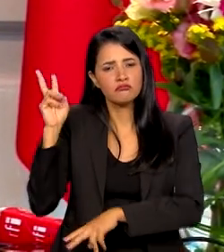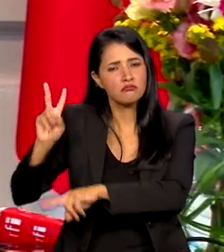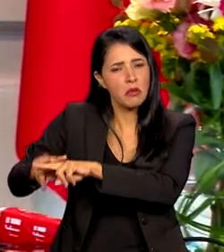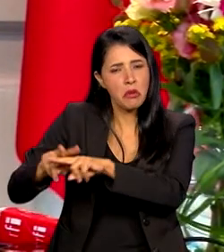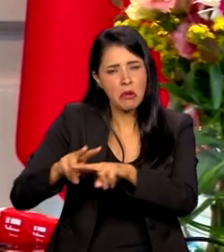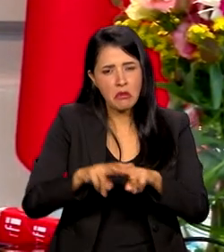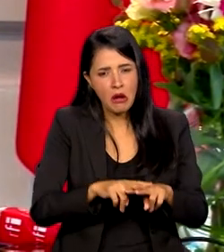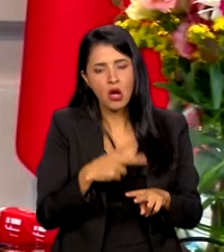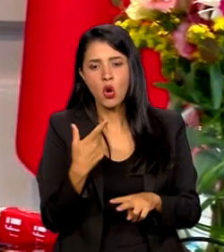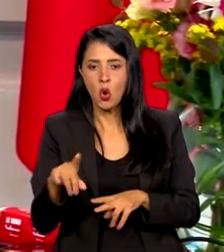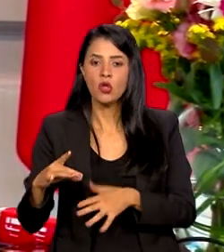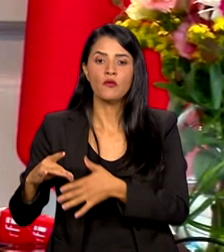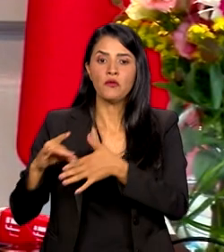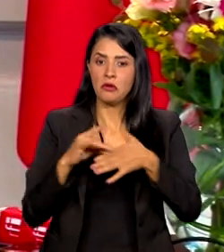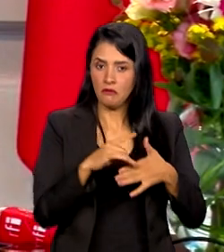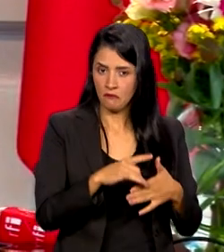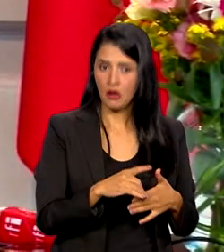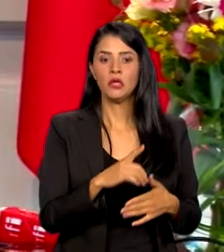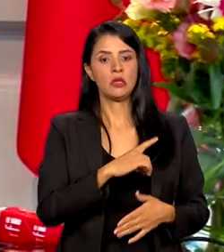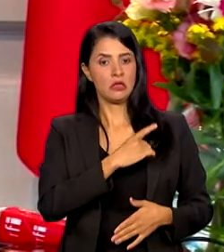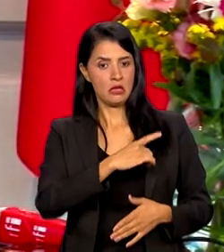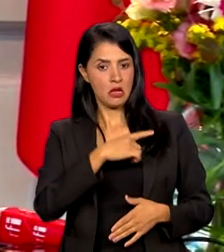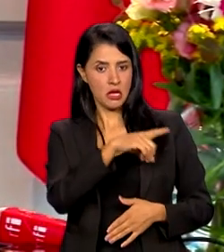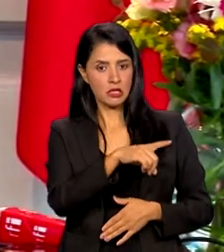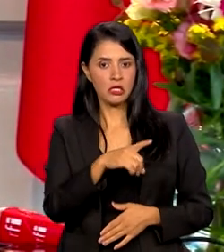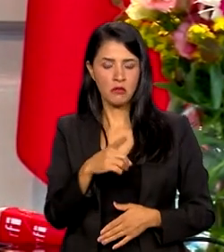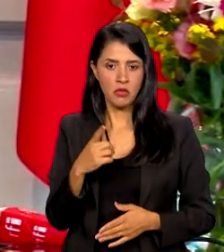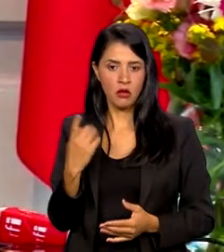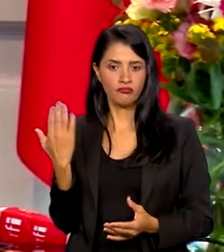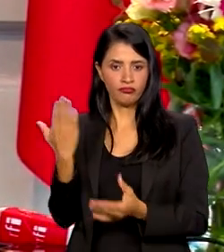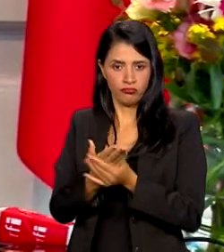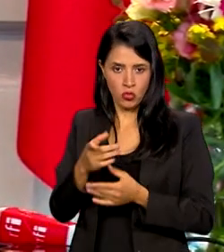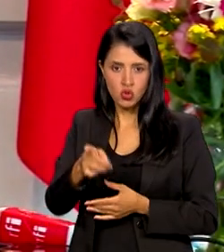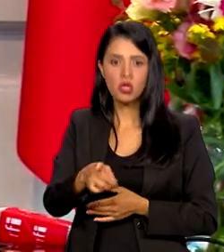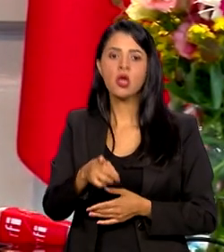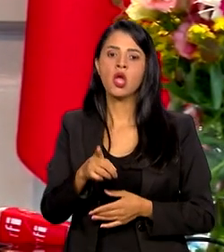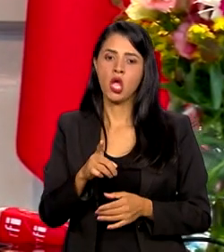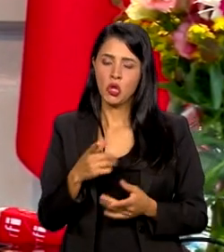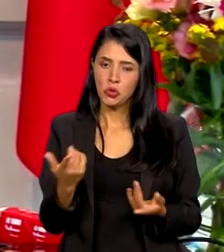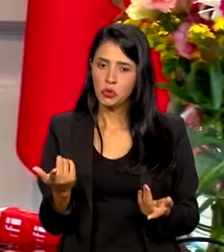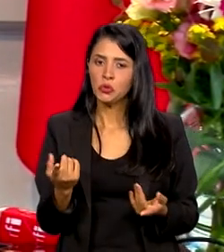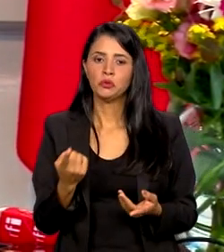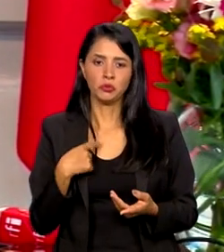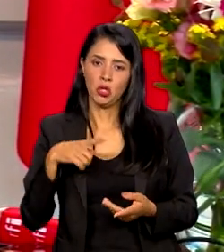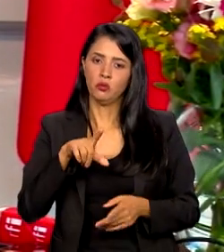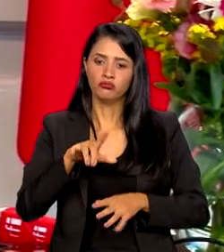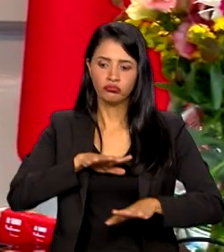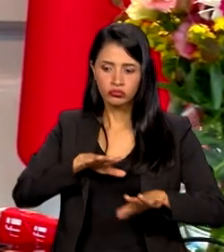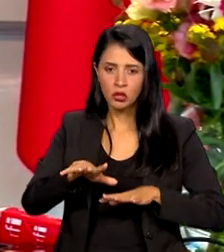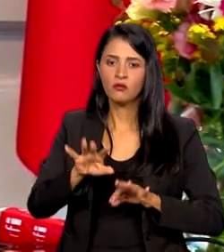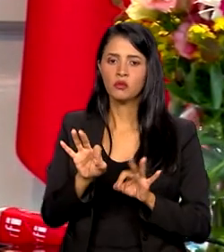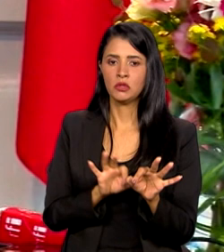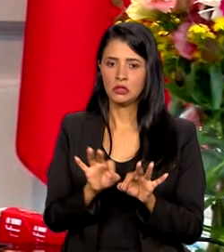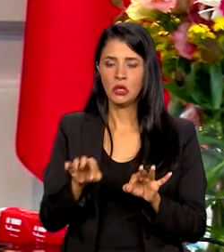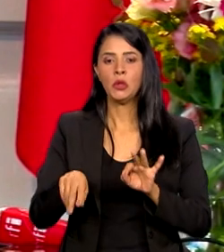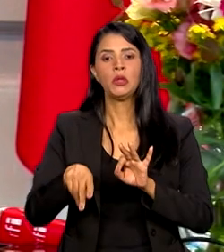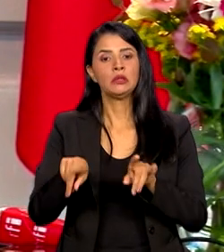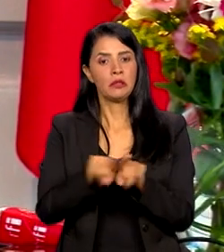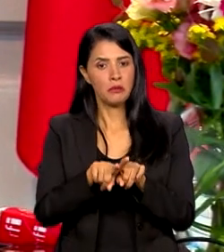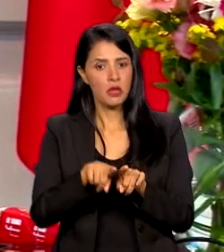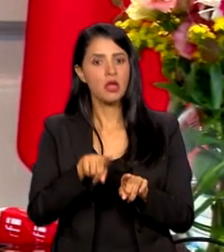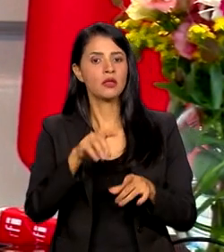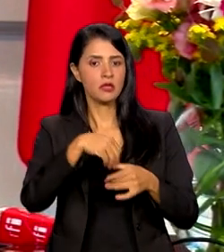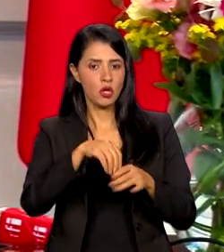foram conduzidas à delegacia para responder processos. Houve toda uma mobilização também na comunidade escolar,